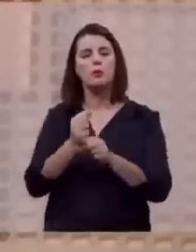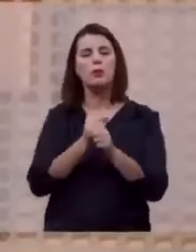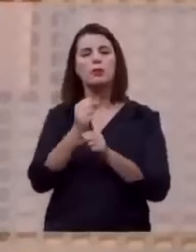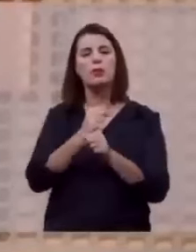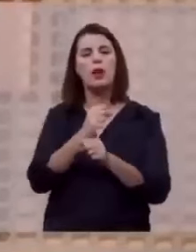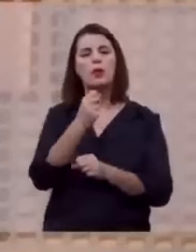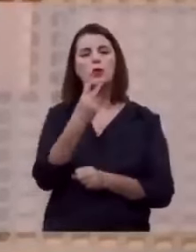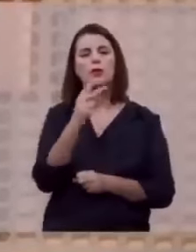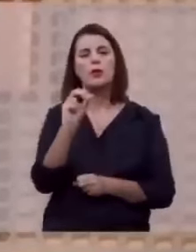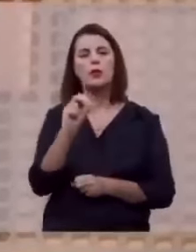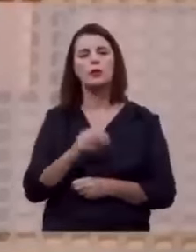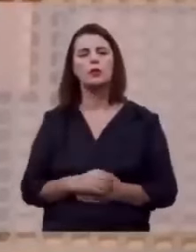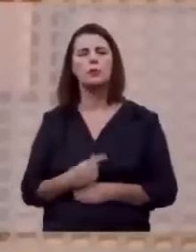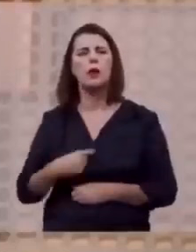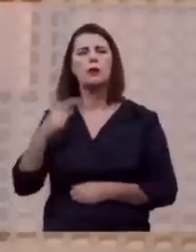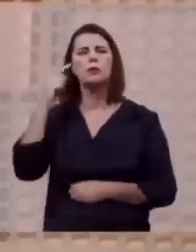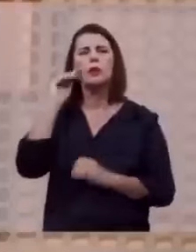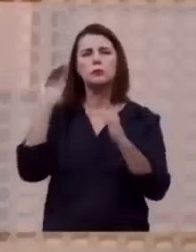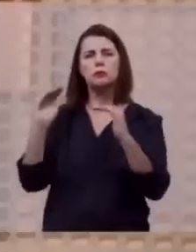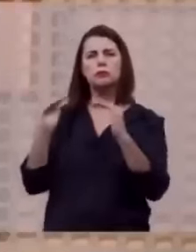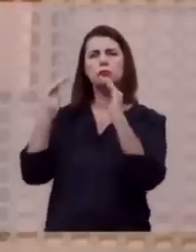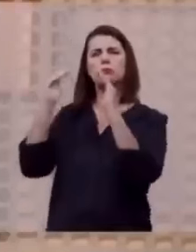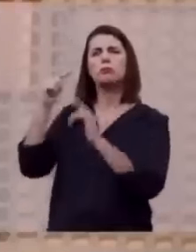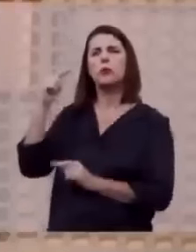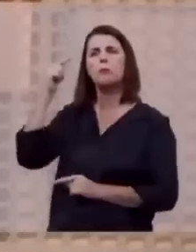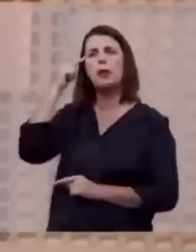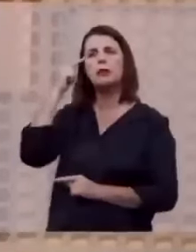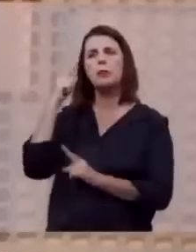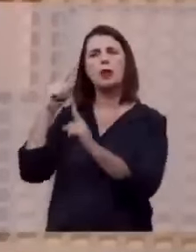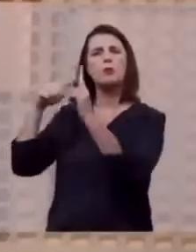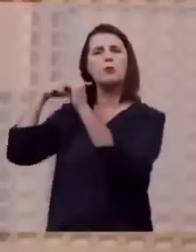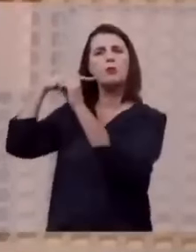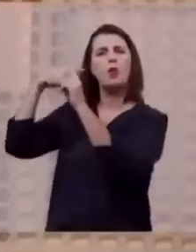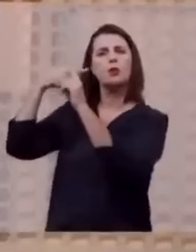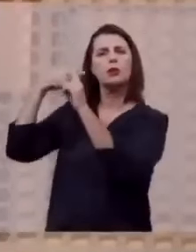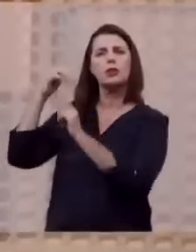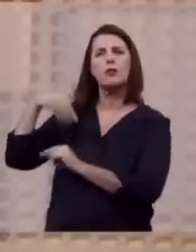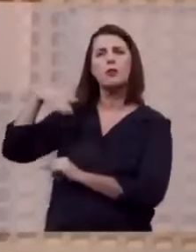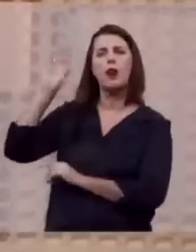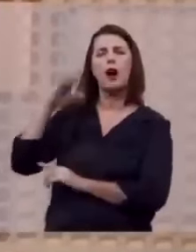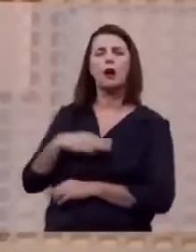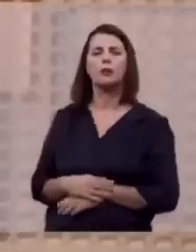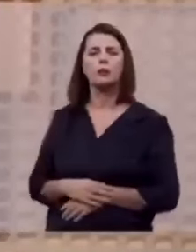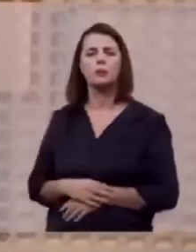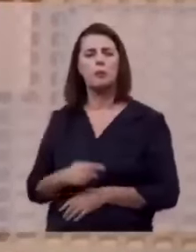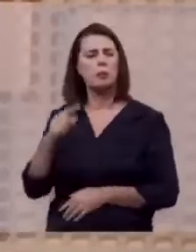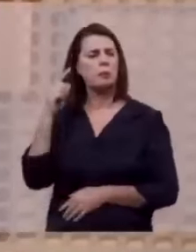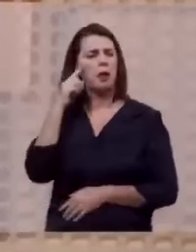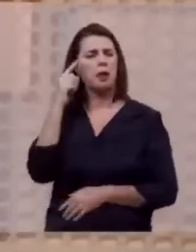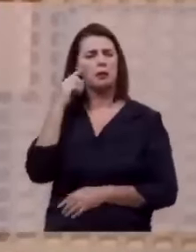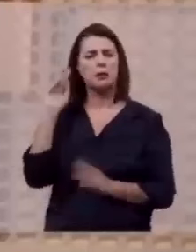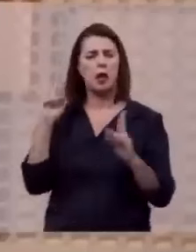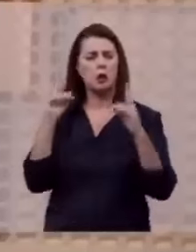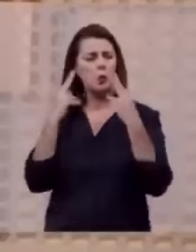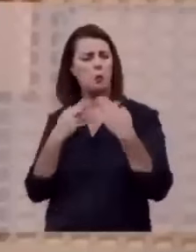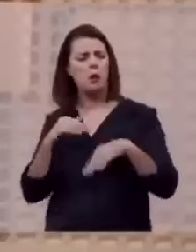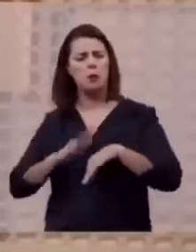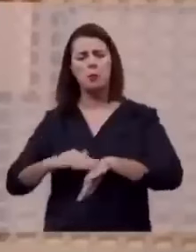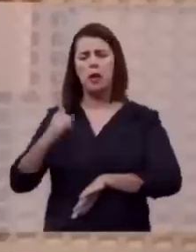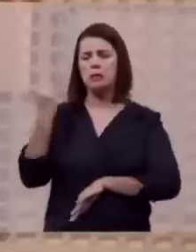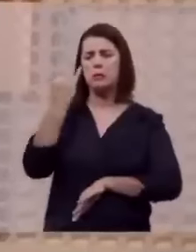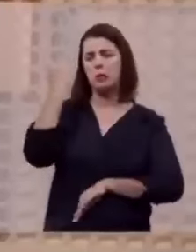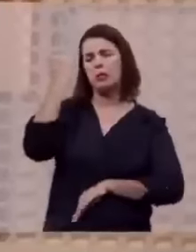com o otimismo lá nas alturas, com o humanismo aplaudido no mundo inteiro.